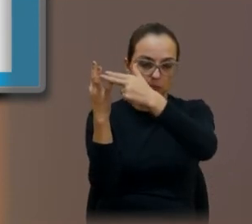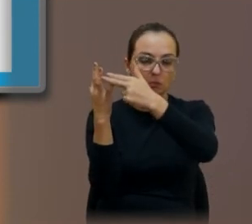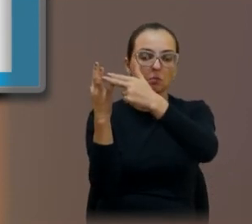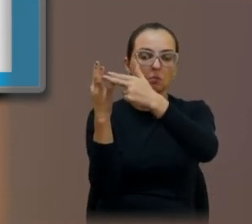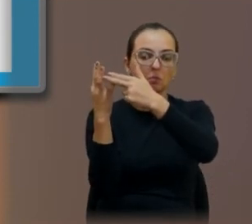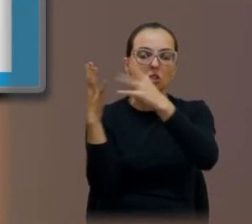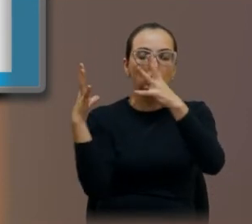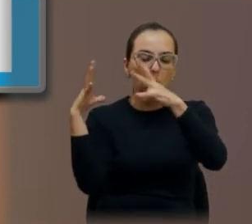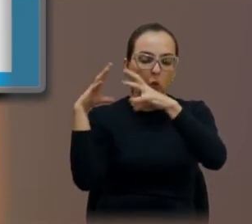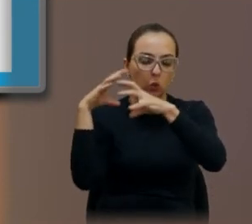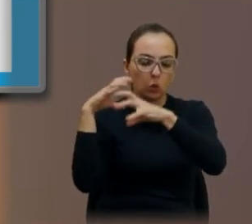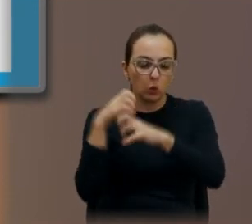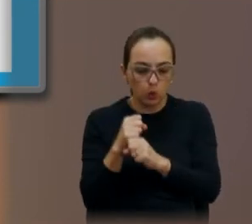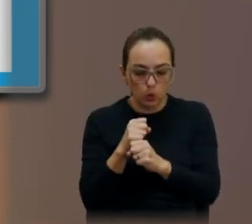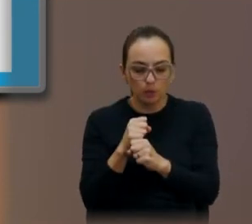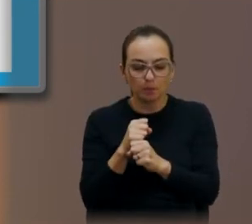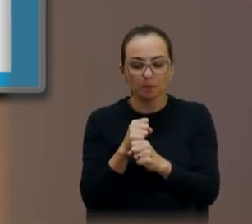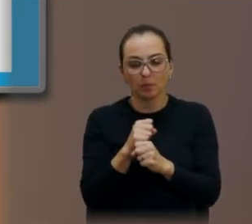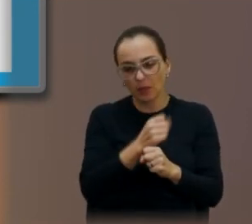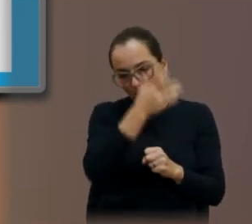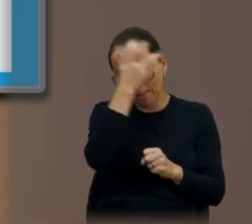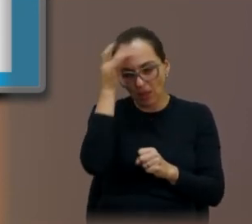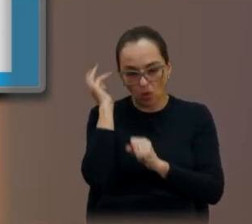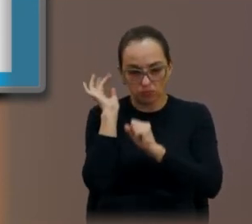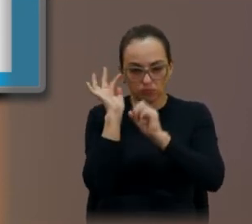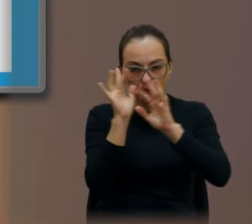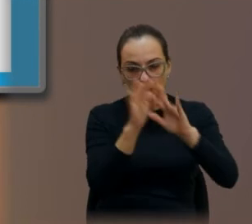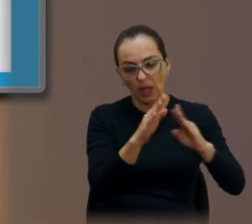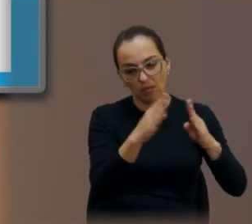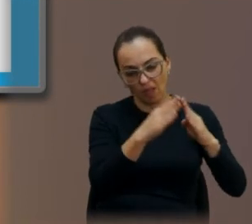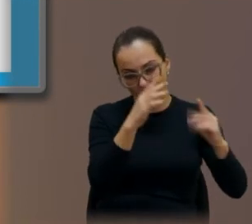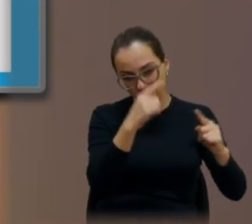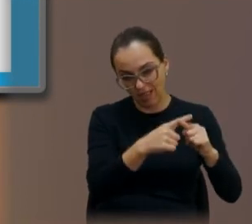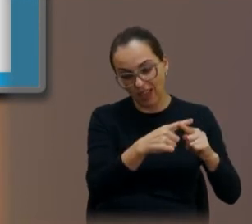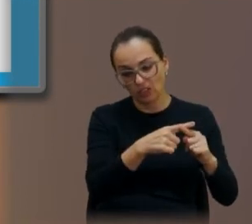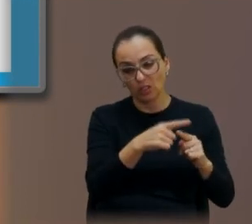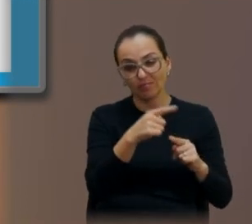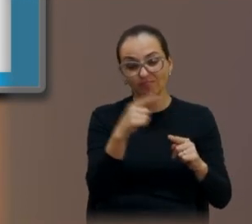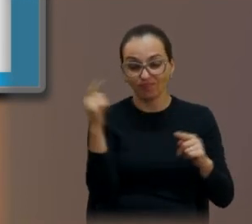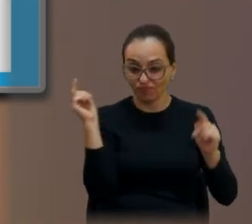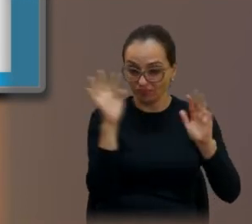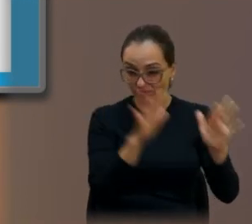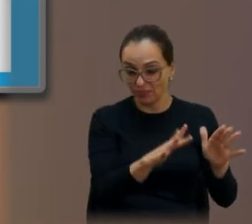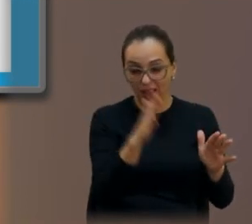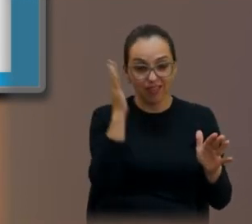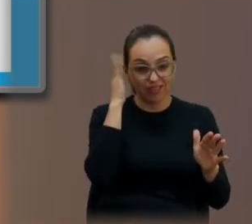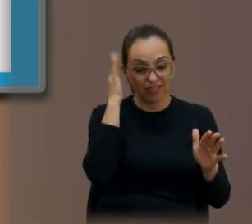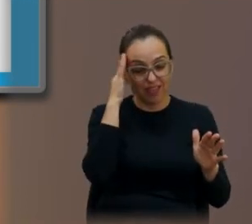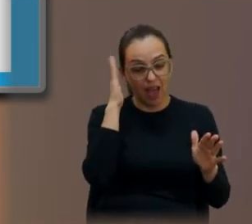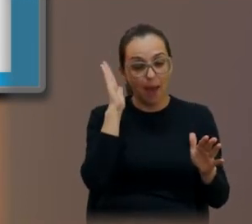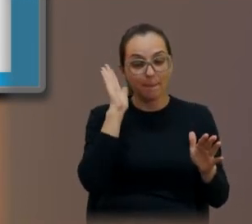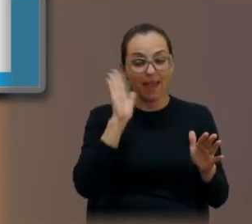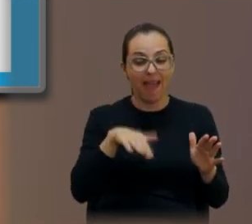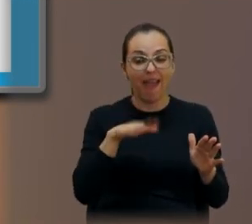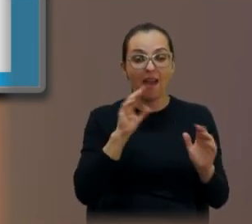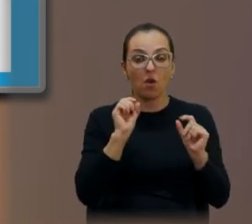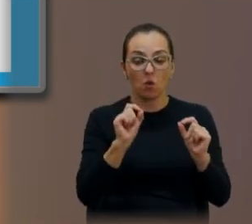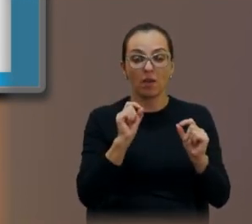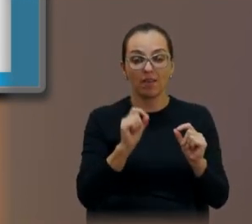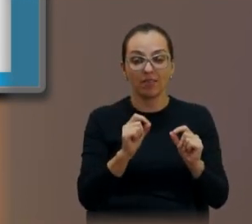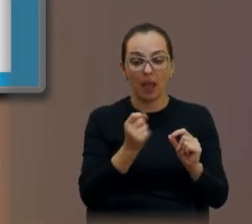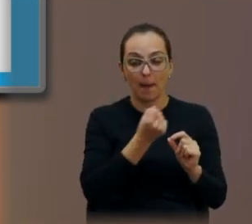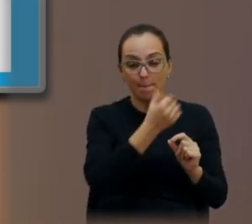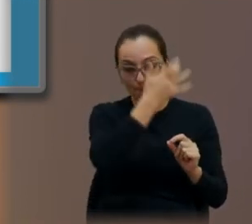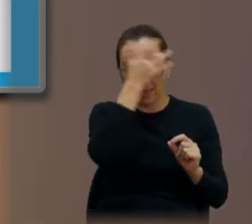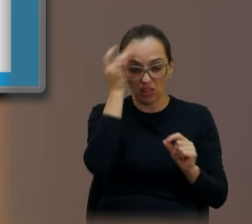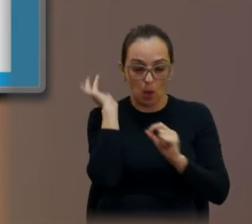escuridão tremenda. E quem vai no santuário sabe o número de pessoas que hoje procuram o santuário,